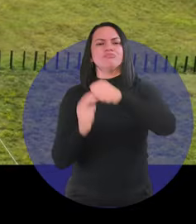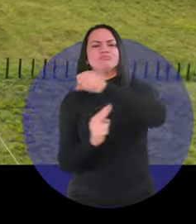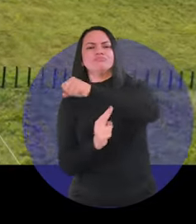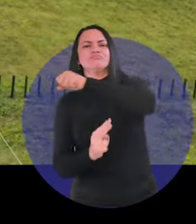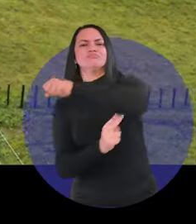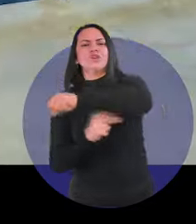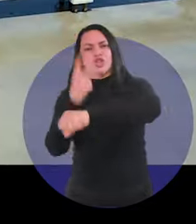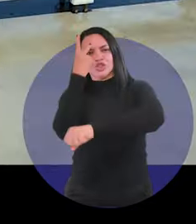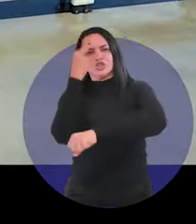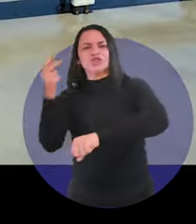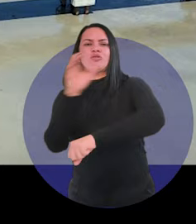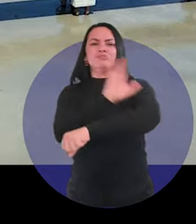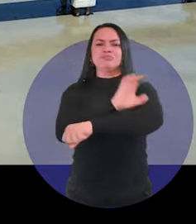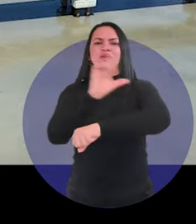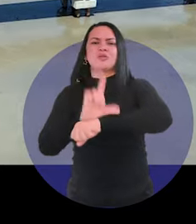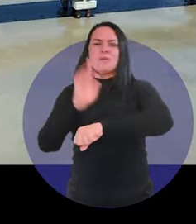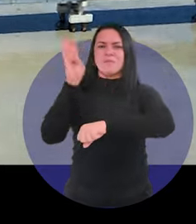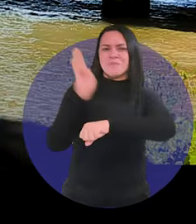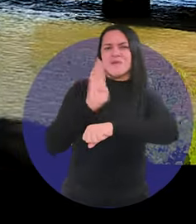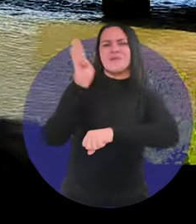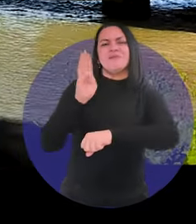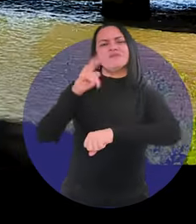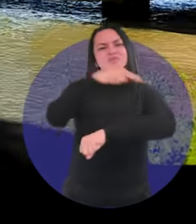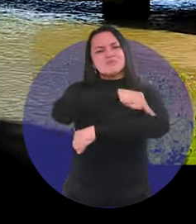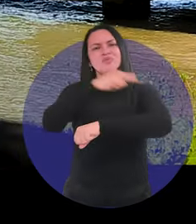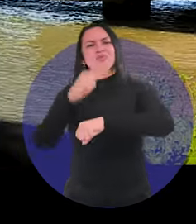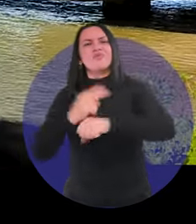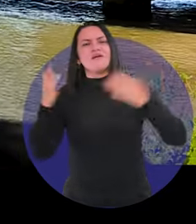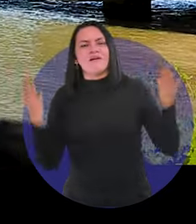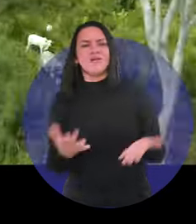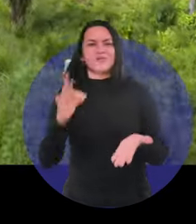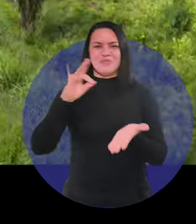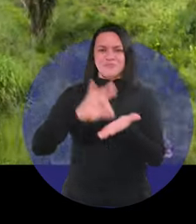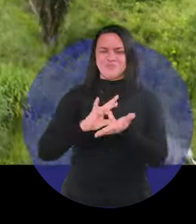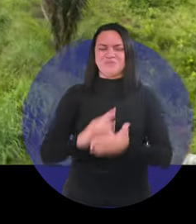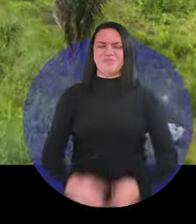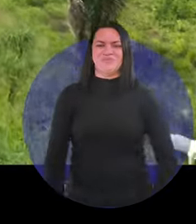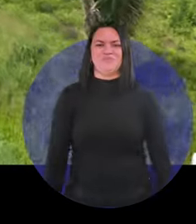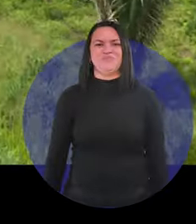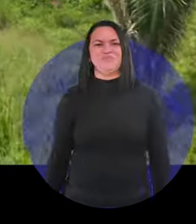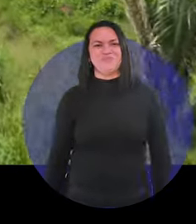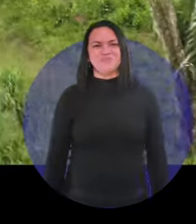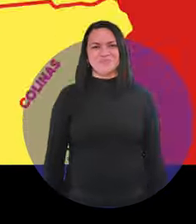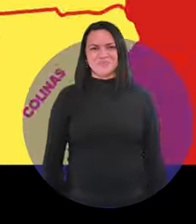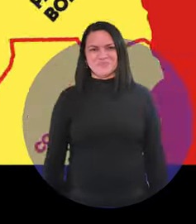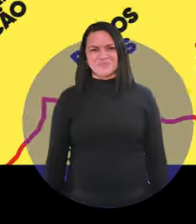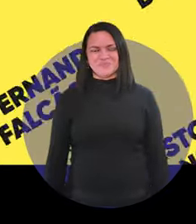como as Pontes Central Bequimão e a de Paulino Neves agora são realidade.